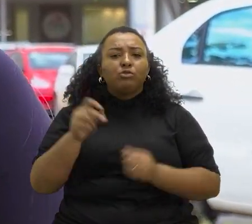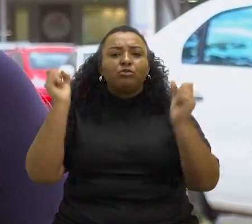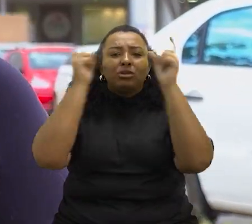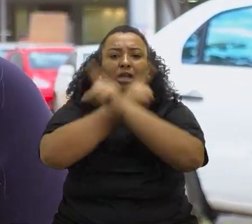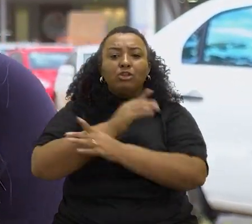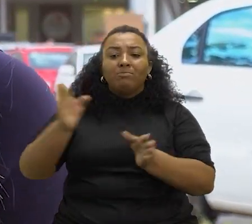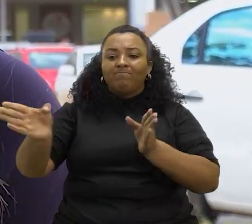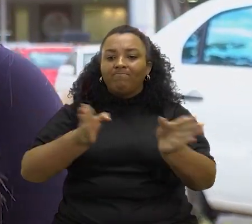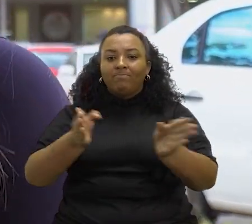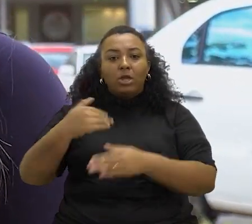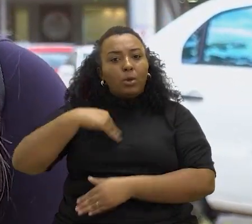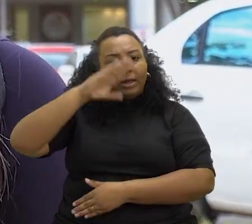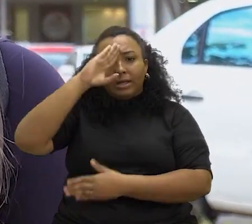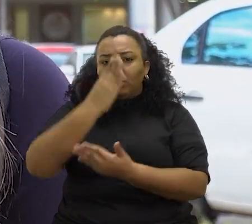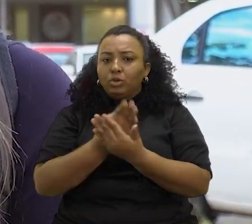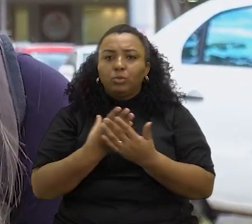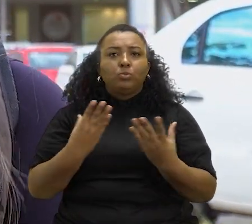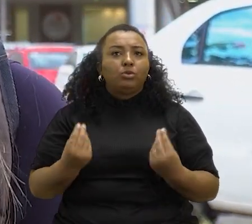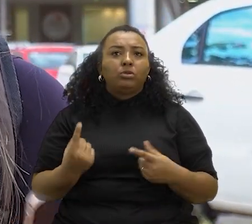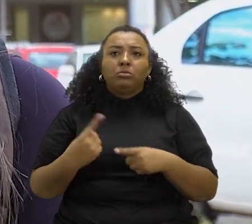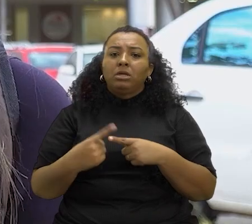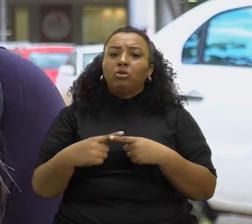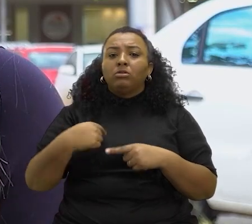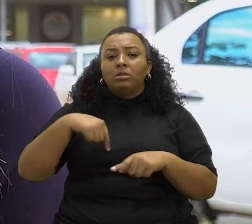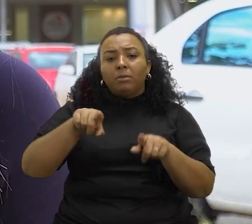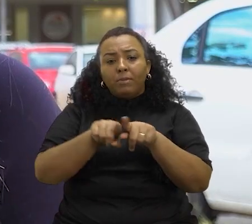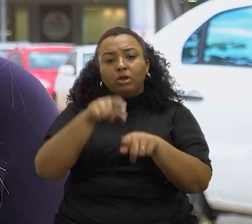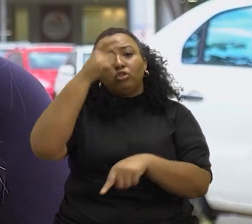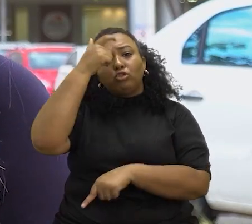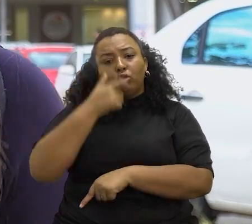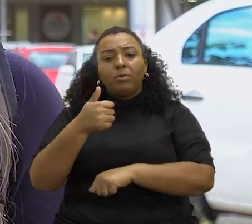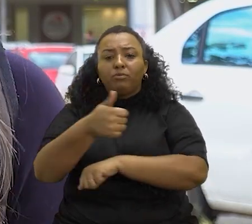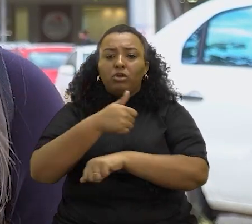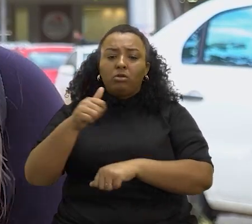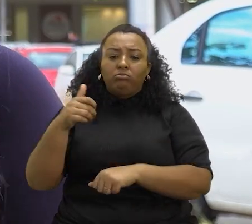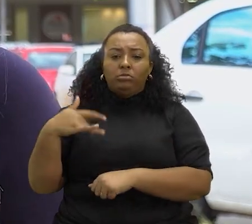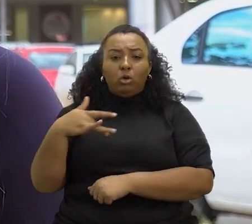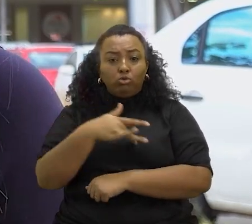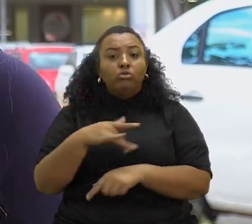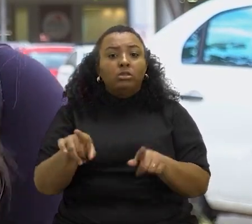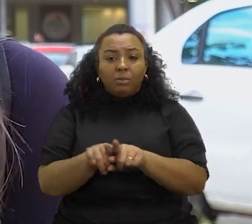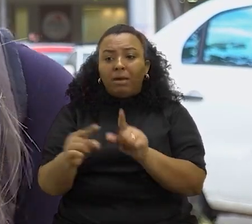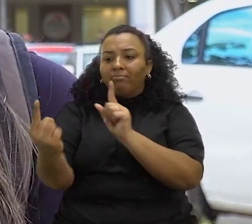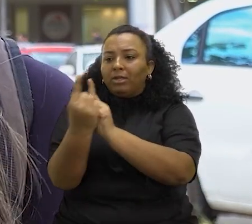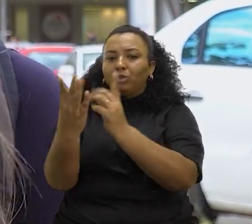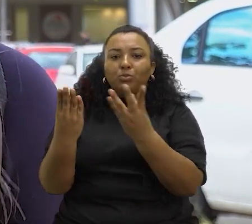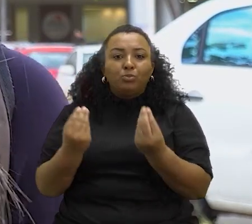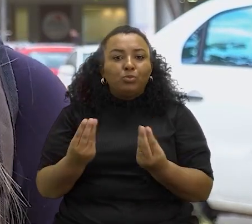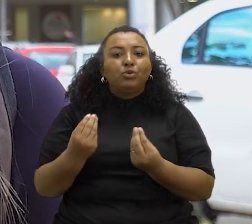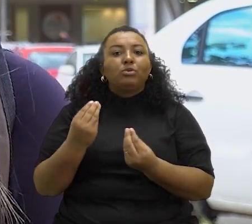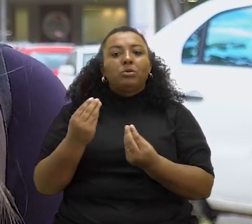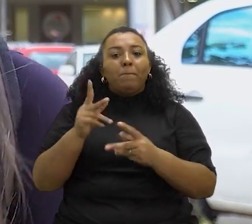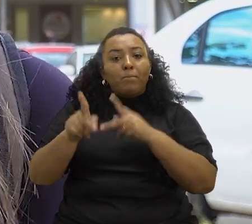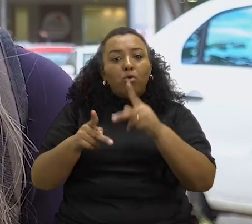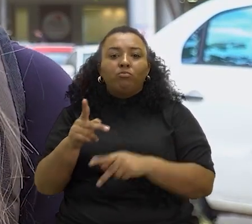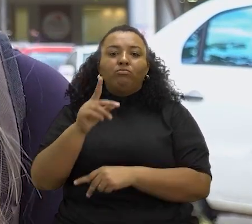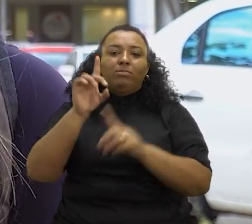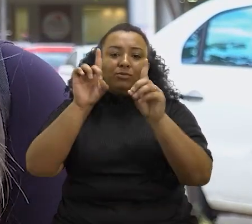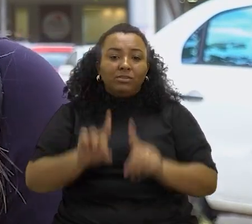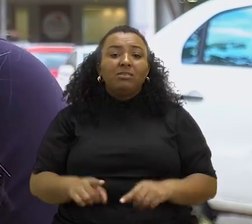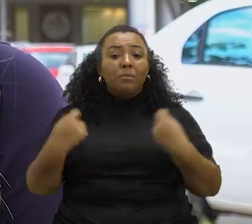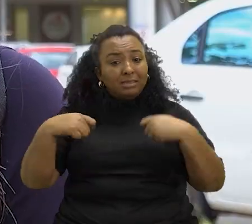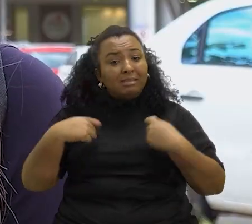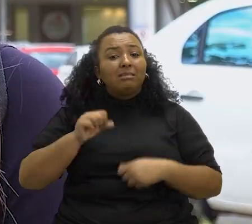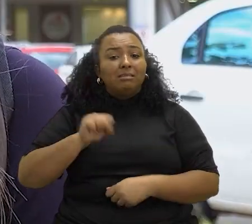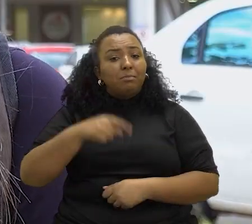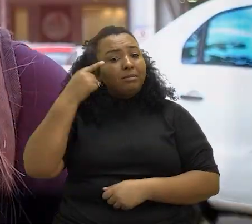com acessibilidade, acredito muito, por ser também um profissional da saúde, atendo muito esse público com deficiência, que a gente tem